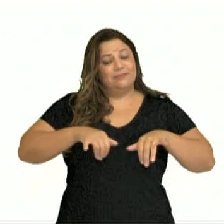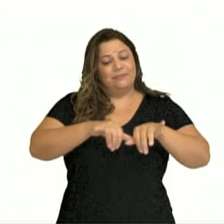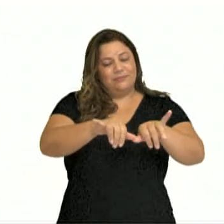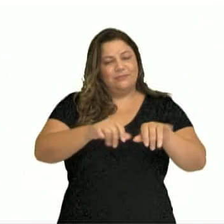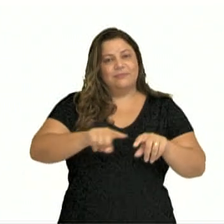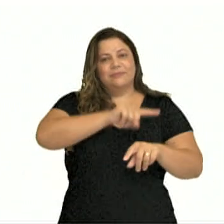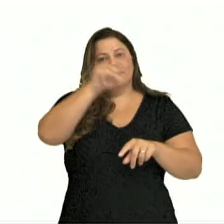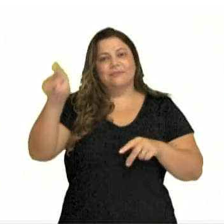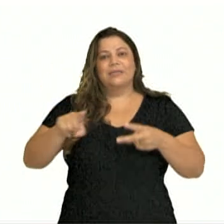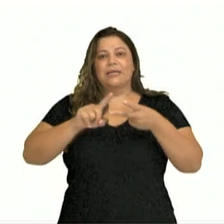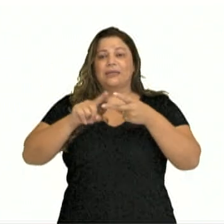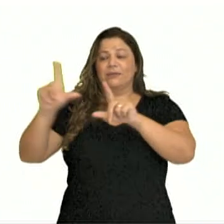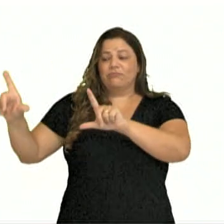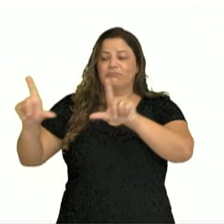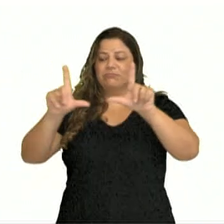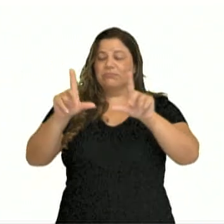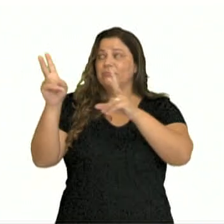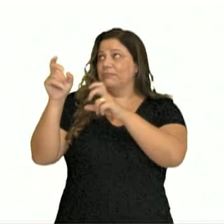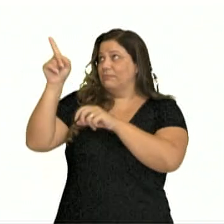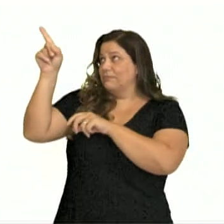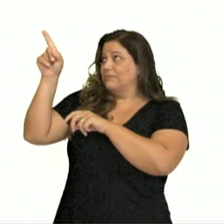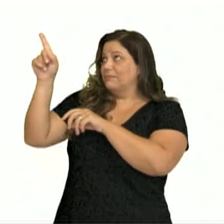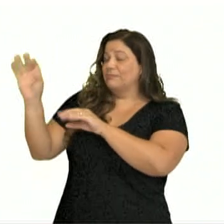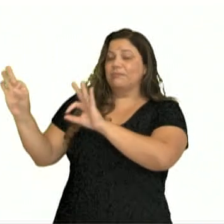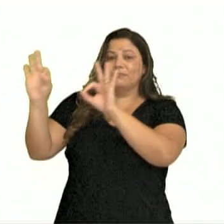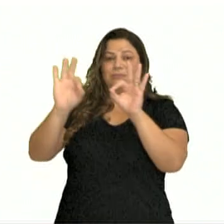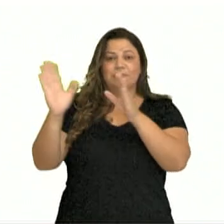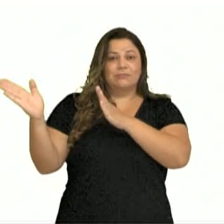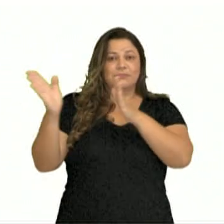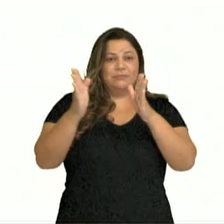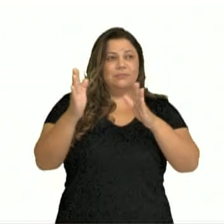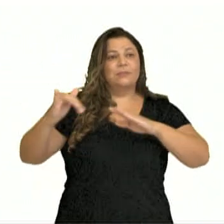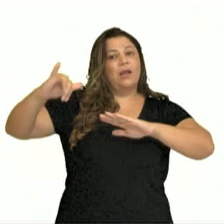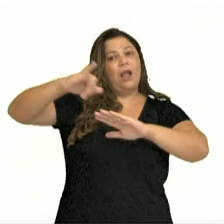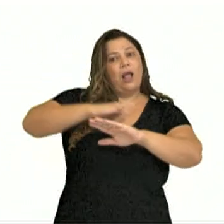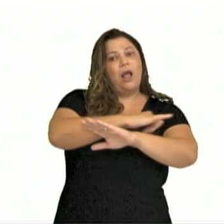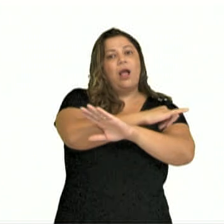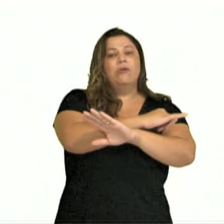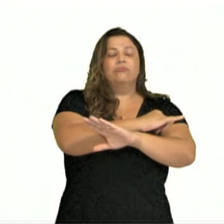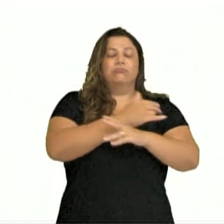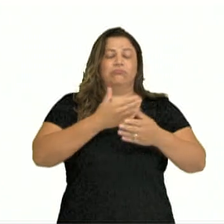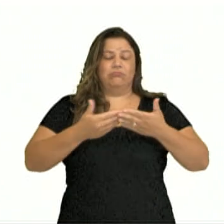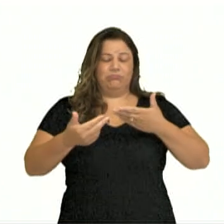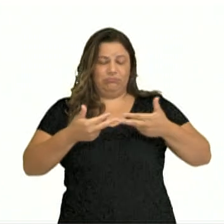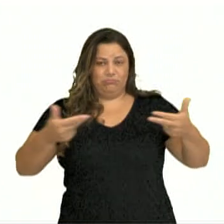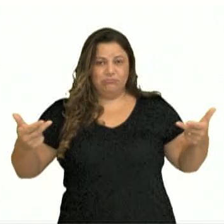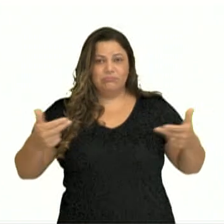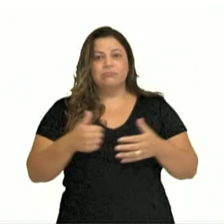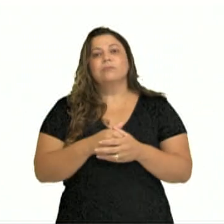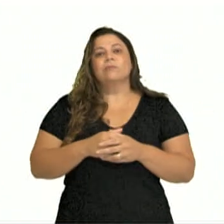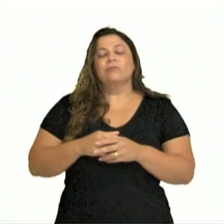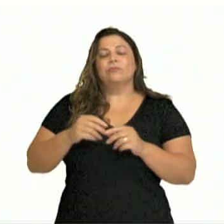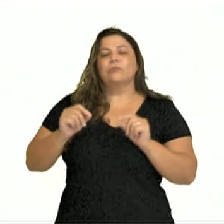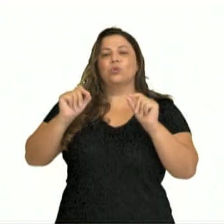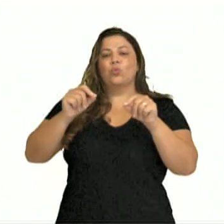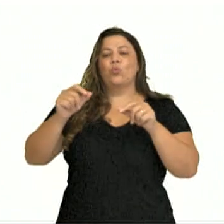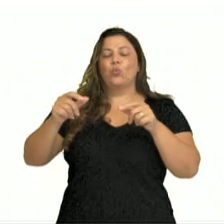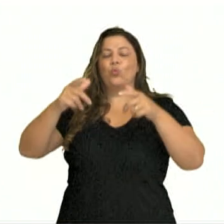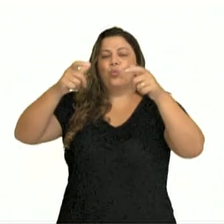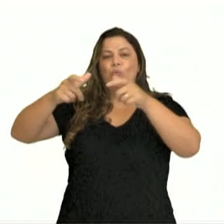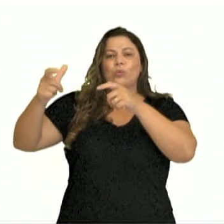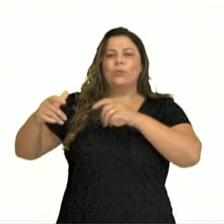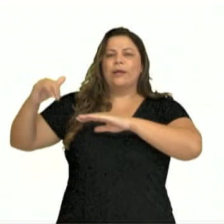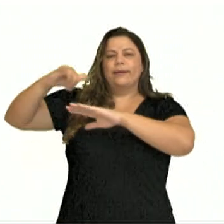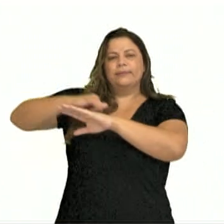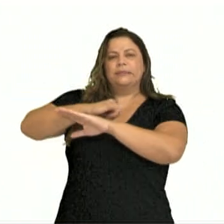Na segunda imagem o que vemos? Alguns aviões. Ali o local de embarque e desembarque. Aqui onde as pessoas